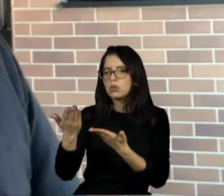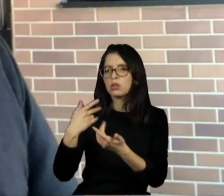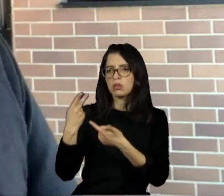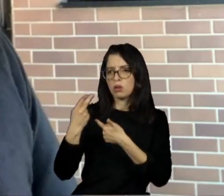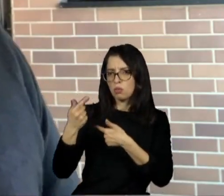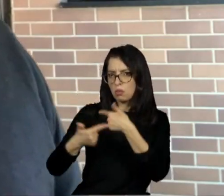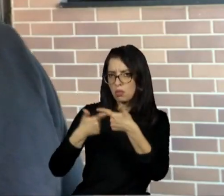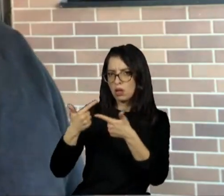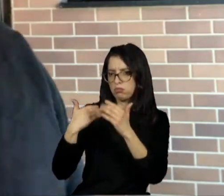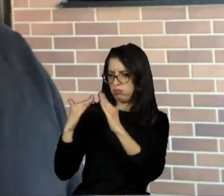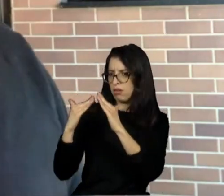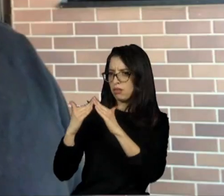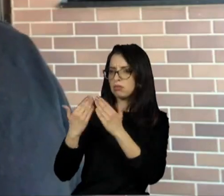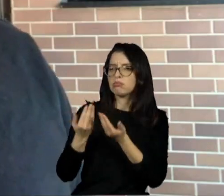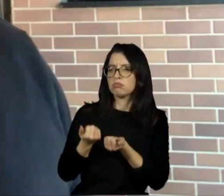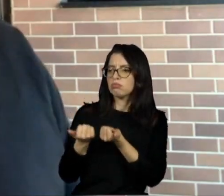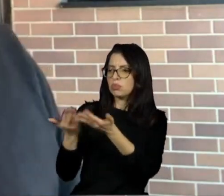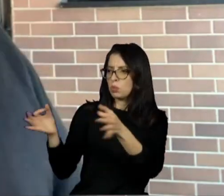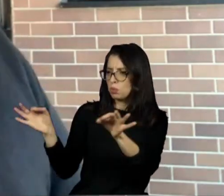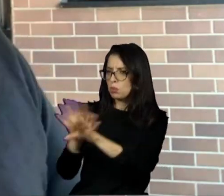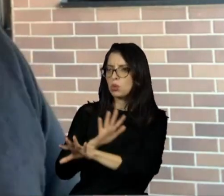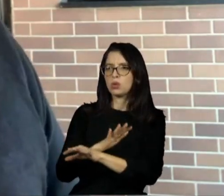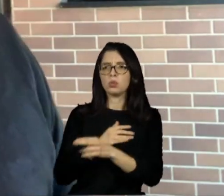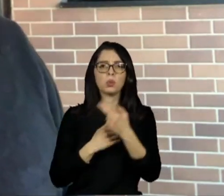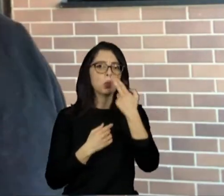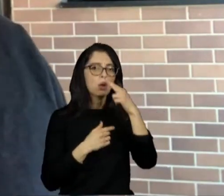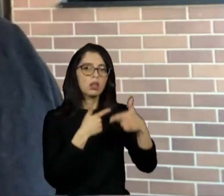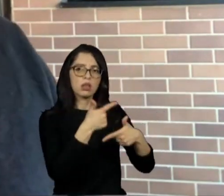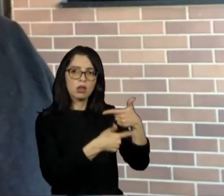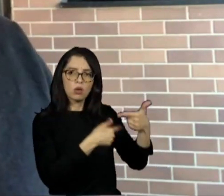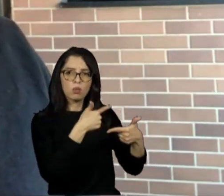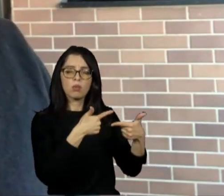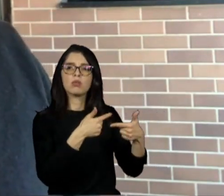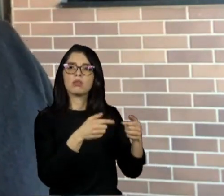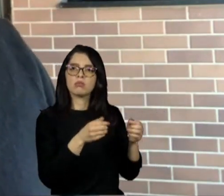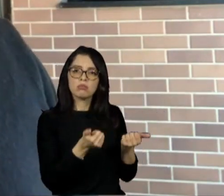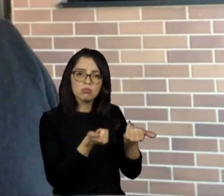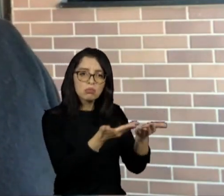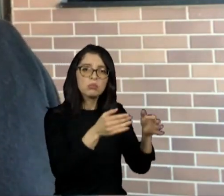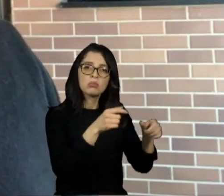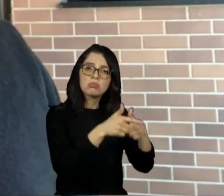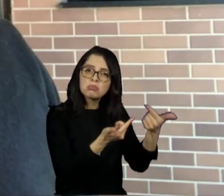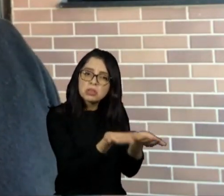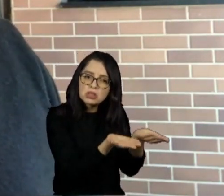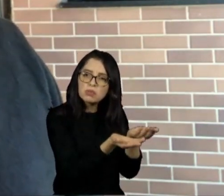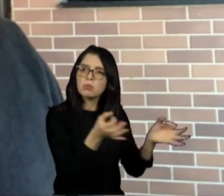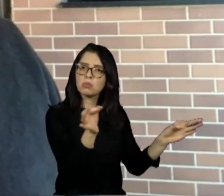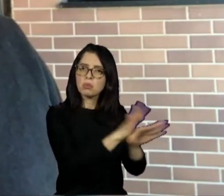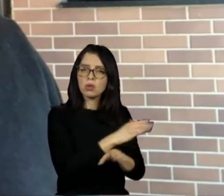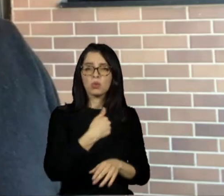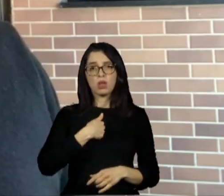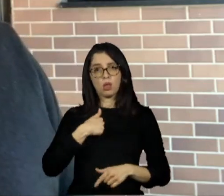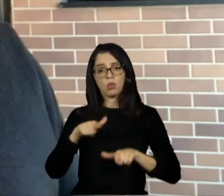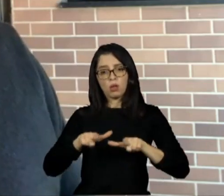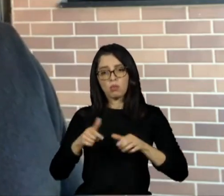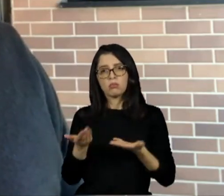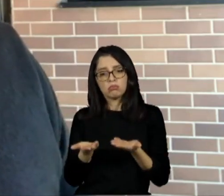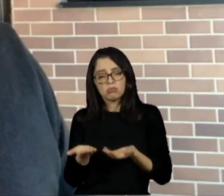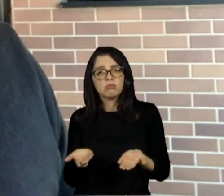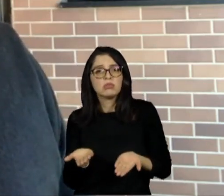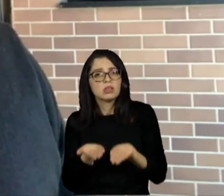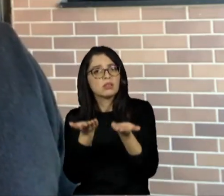quando o Hélio faz o trabalho que ele tem que fazer, quando o Alan tem que fazer o trabalho que ele tem que fazer, não há nenhuma